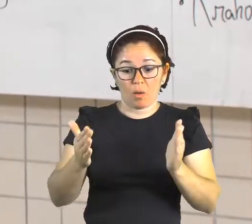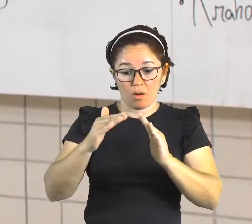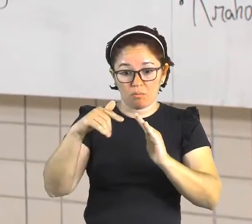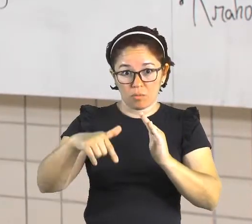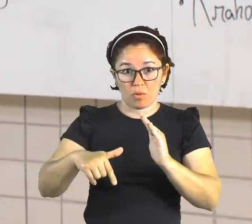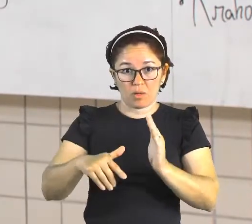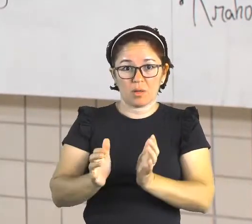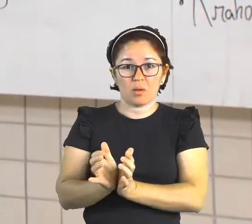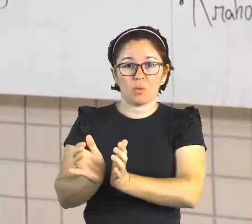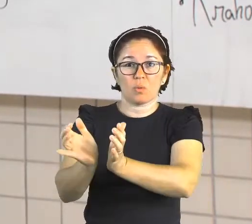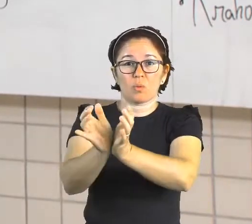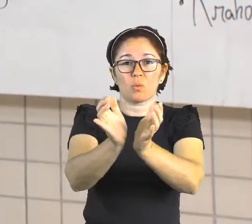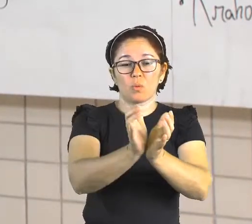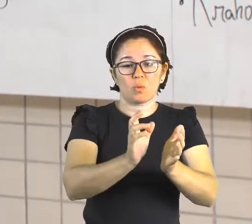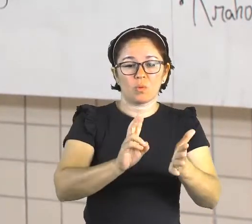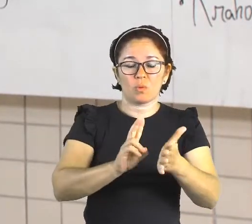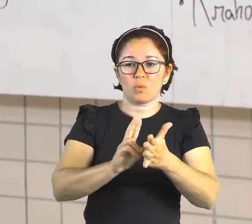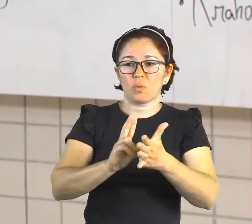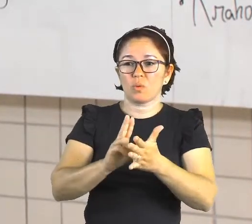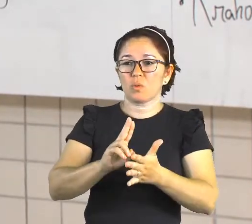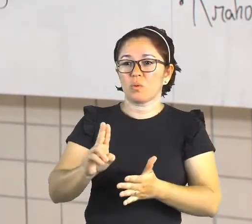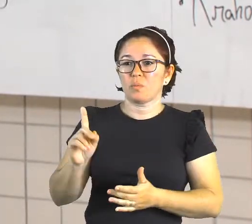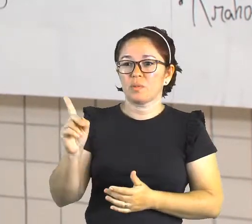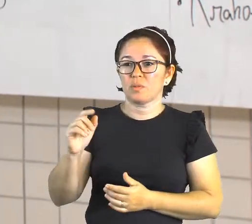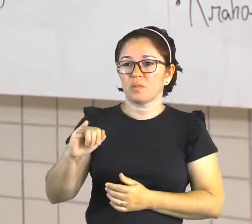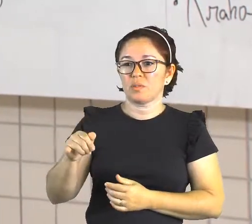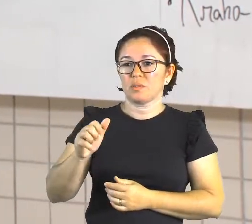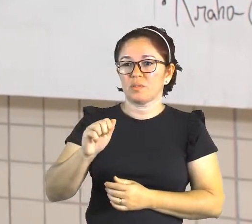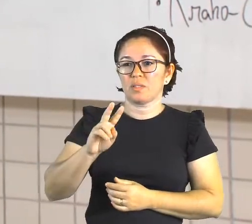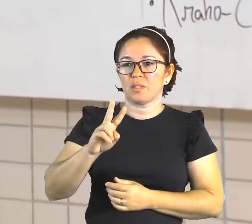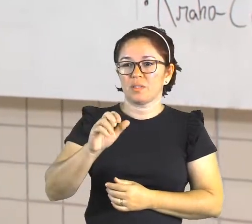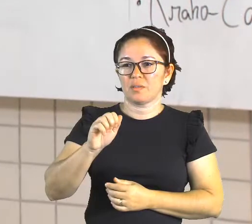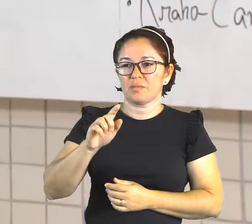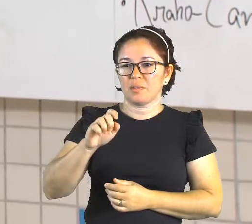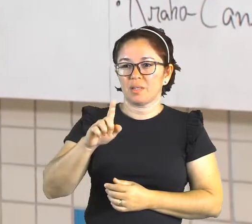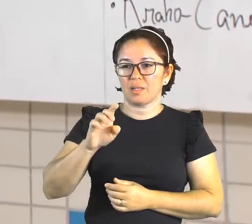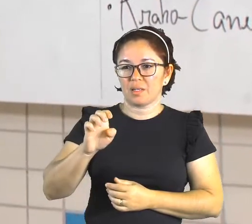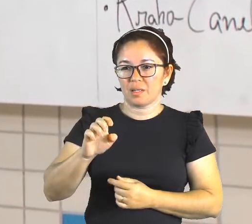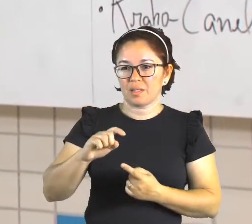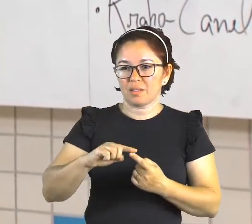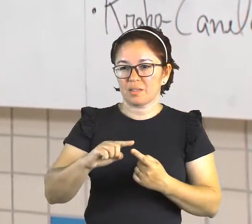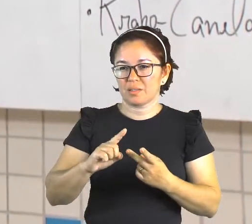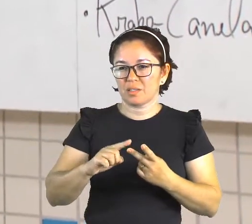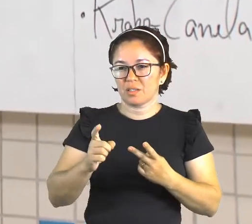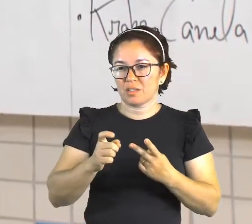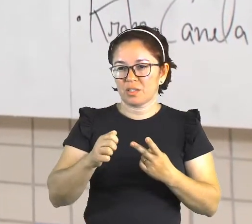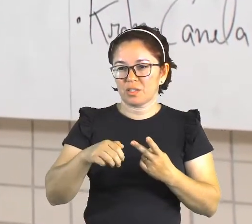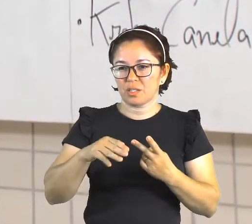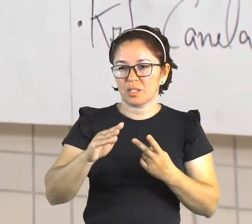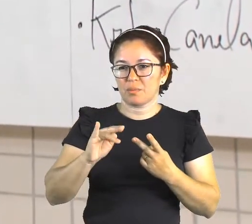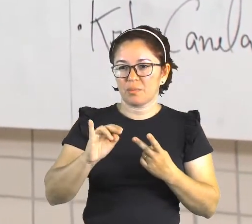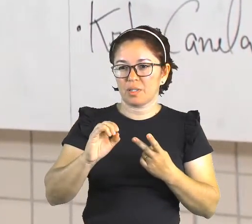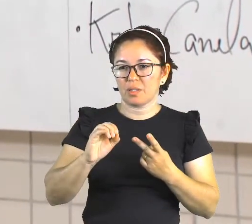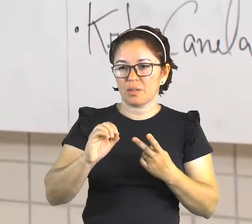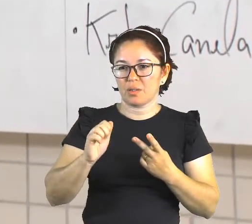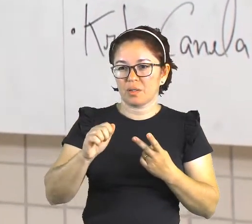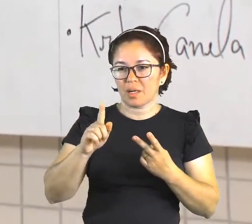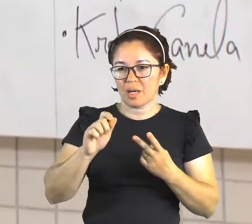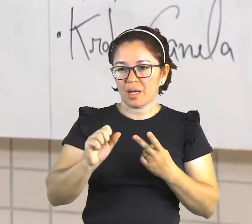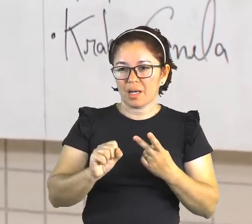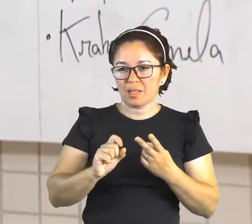Nós temos os javaés, os xambioás, os xerentes, os apinagés,